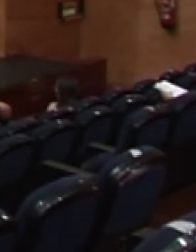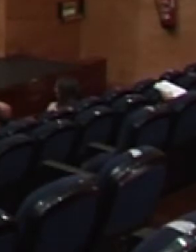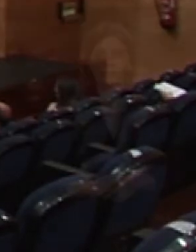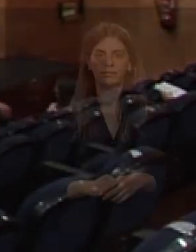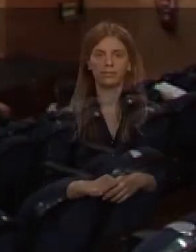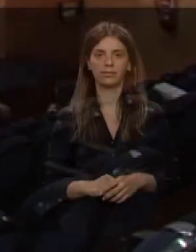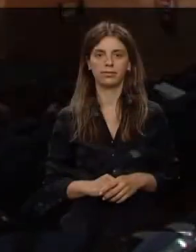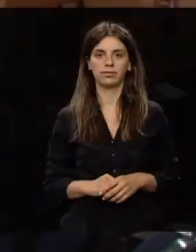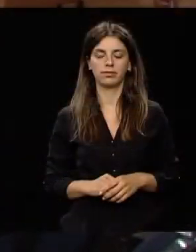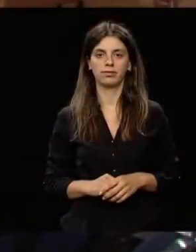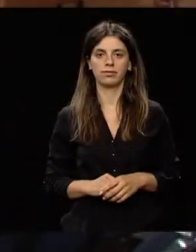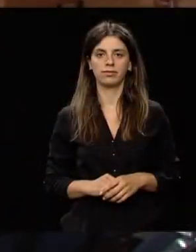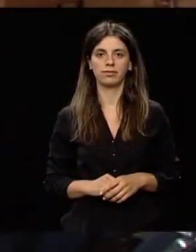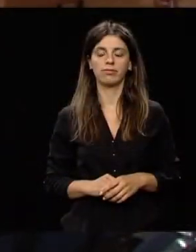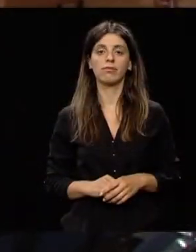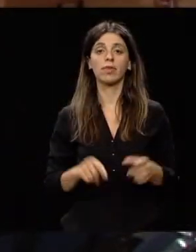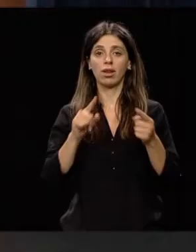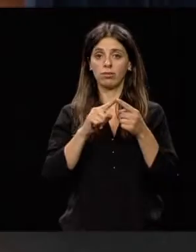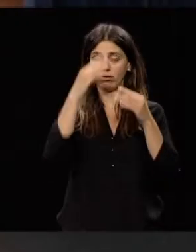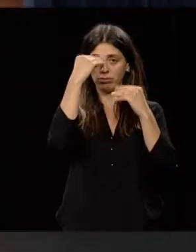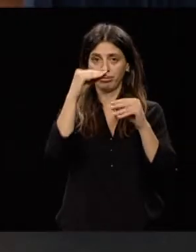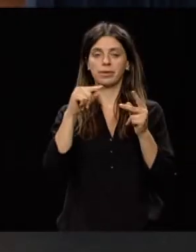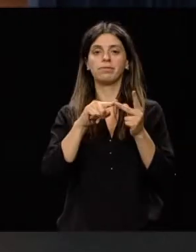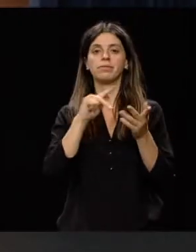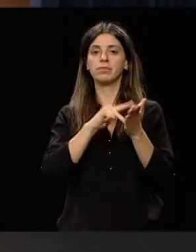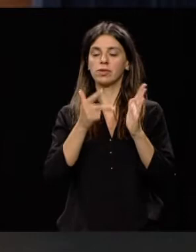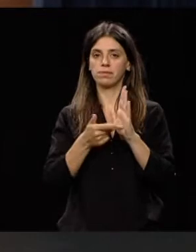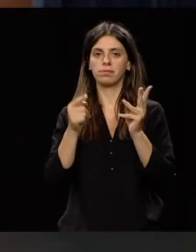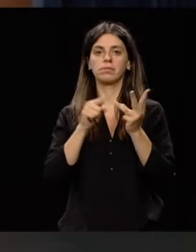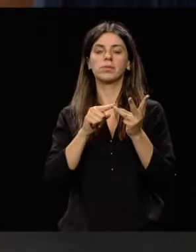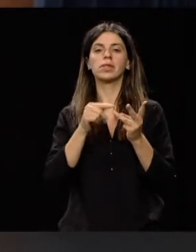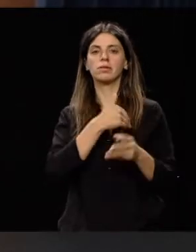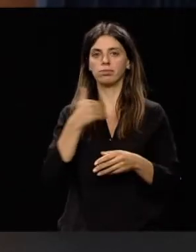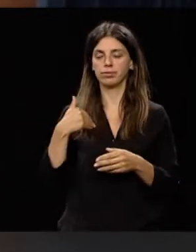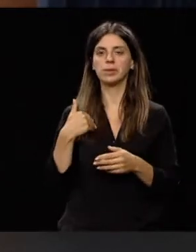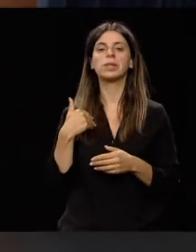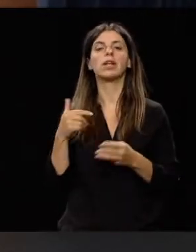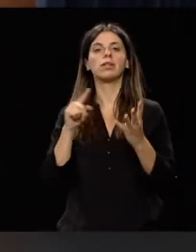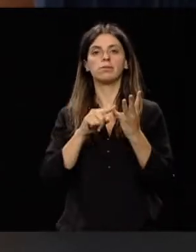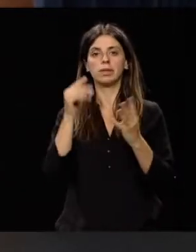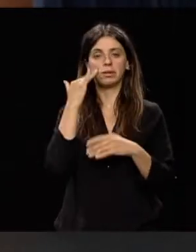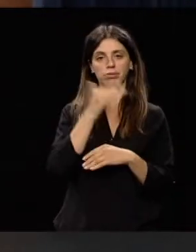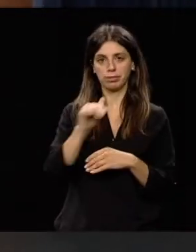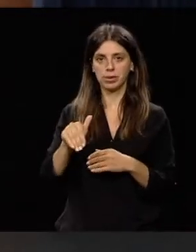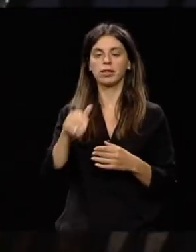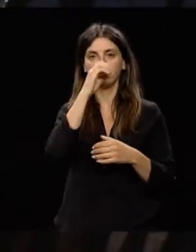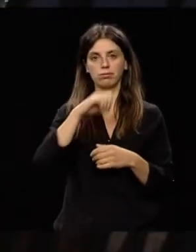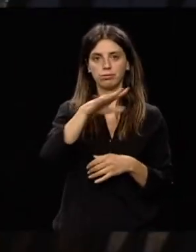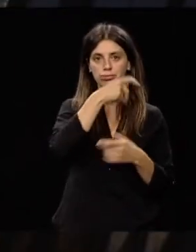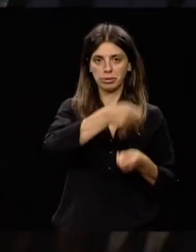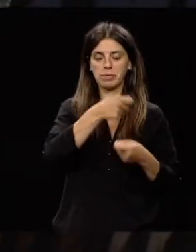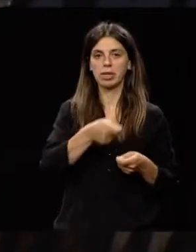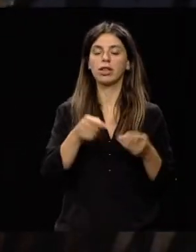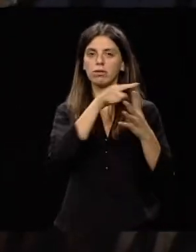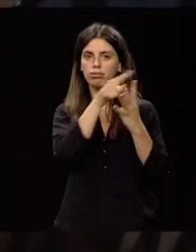A educação, tecnologias, saúde e ciências agrárias constituíram os grandes eixos